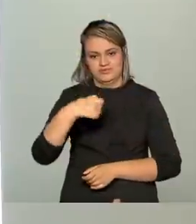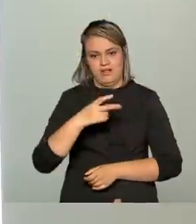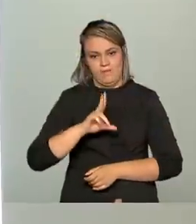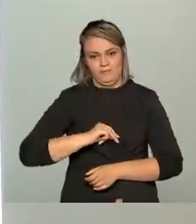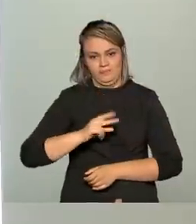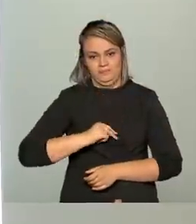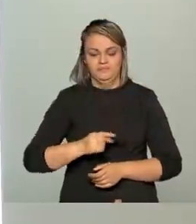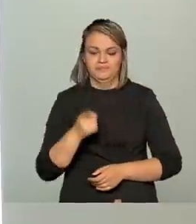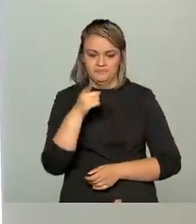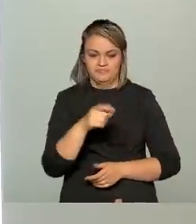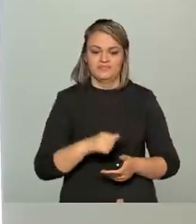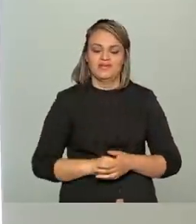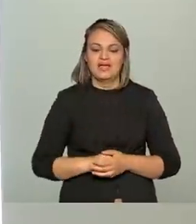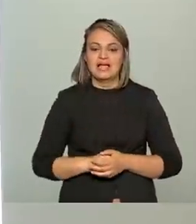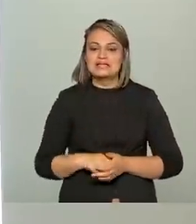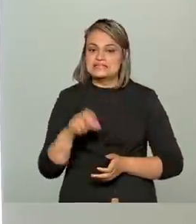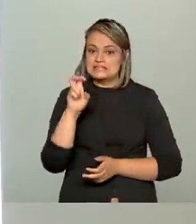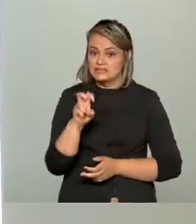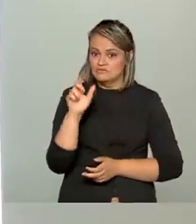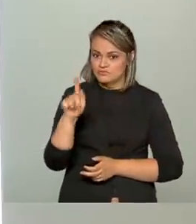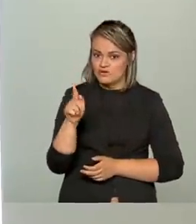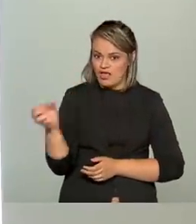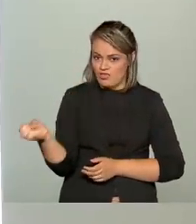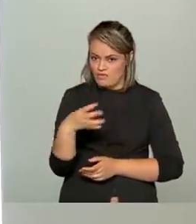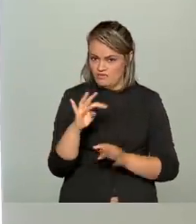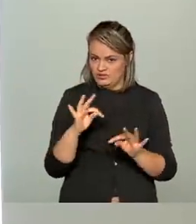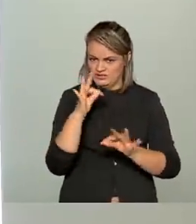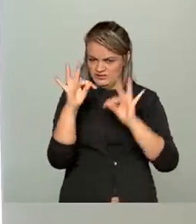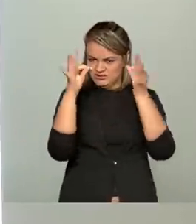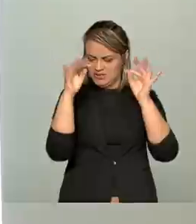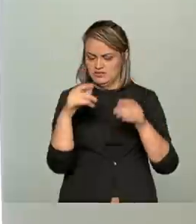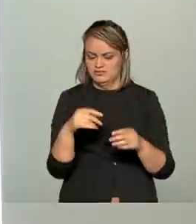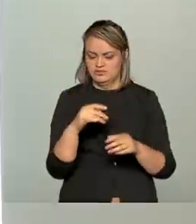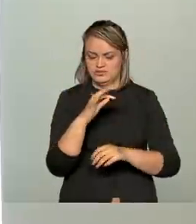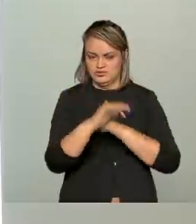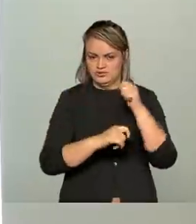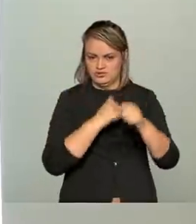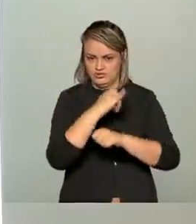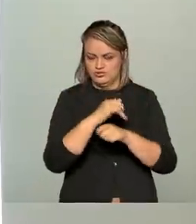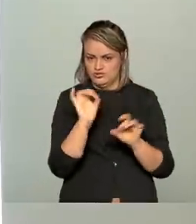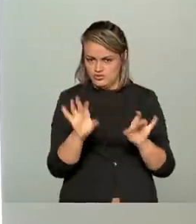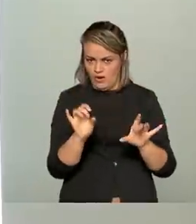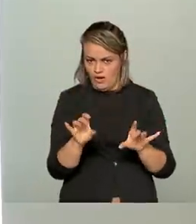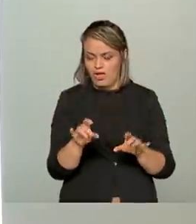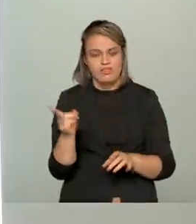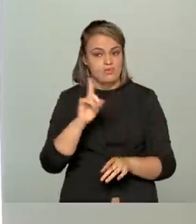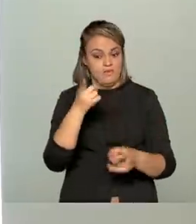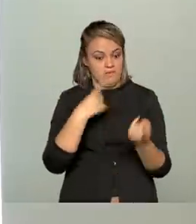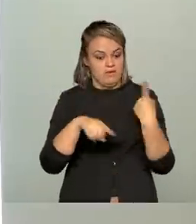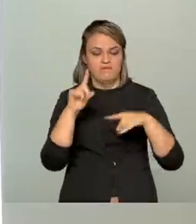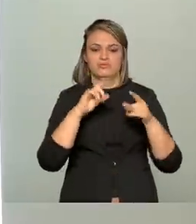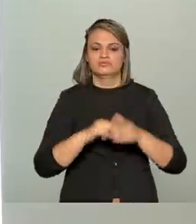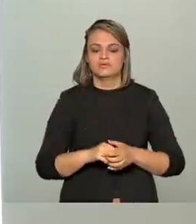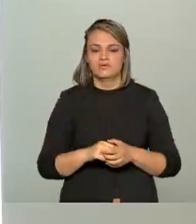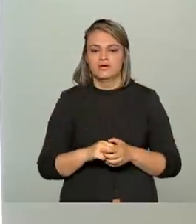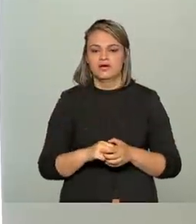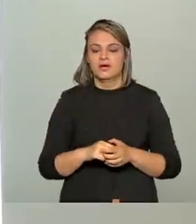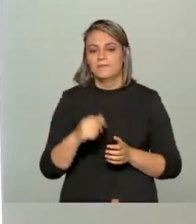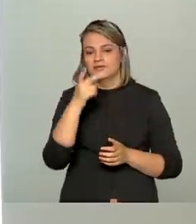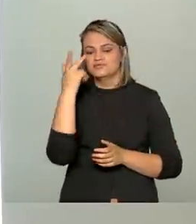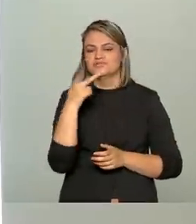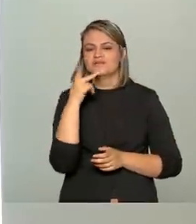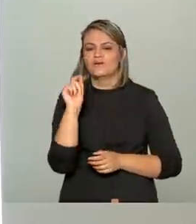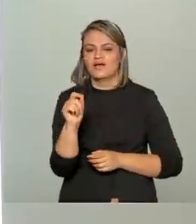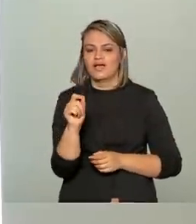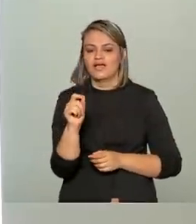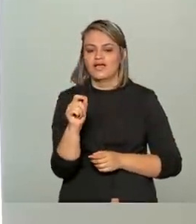O 5G não é apenas uma nova geração de internet, mas sim uma pequena revolução no que as pessoas passaram a chamar